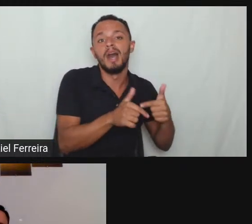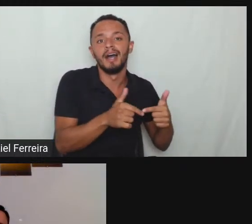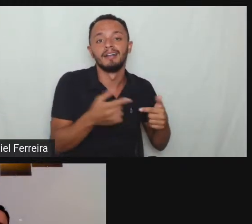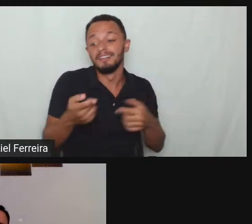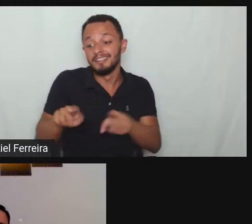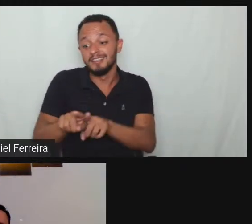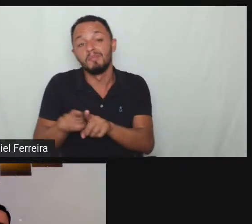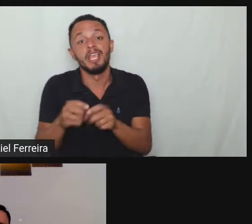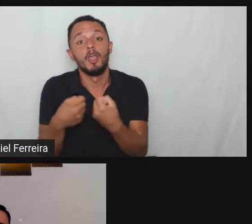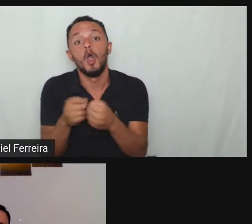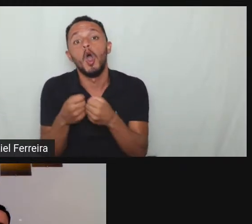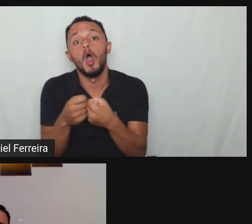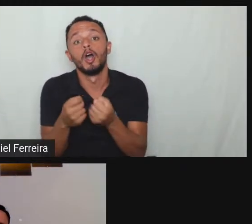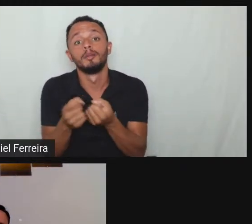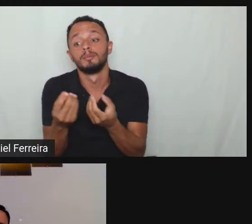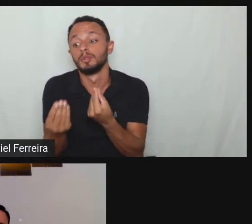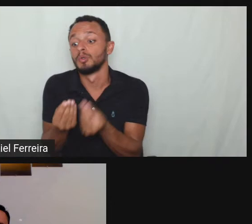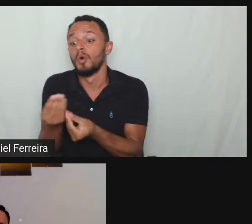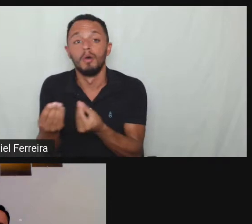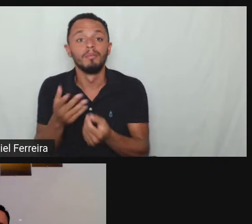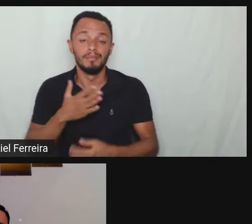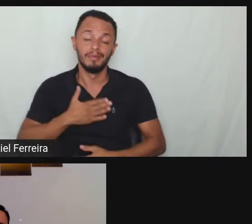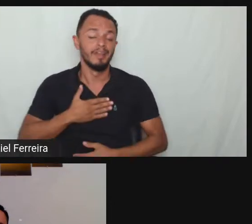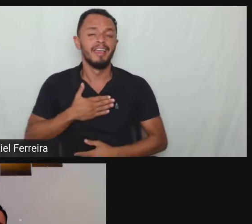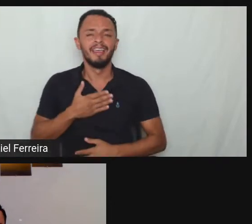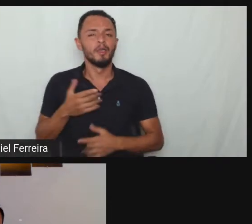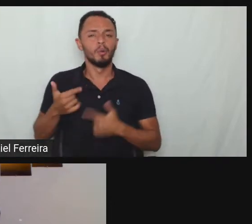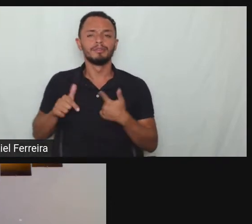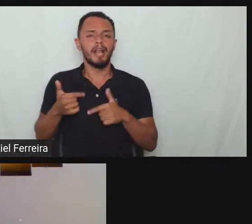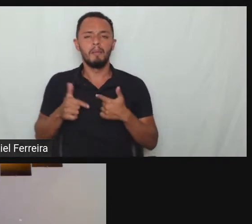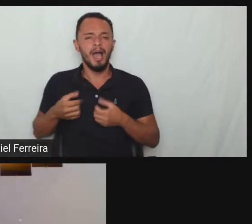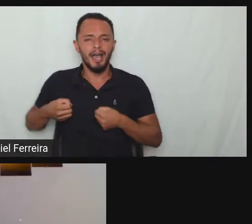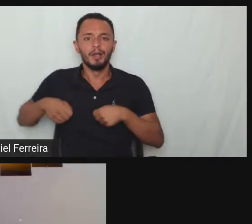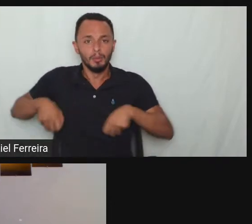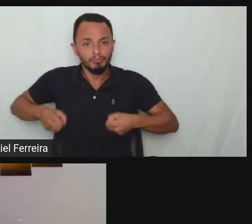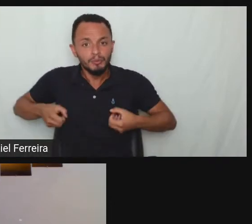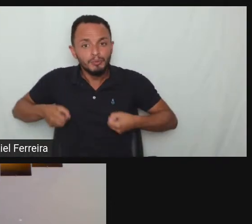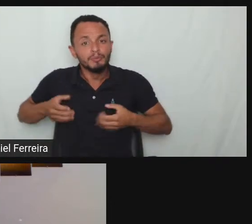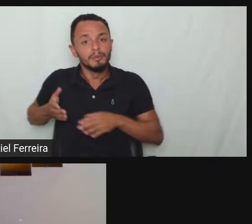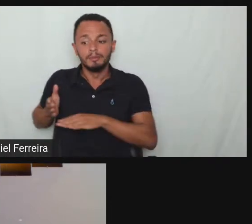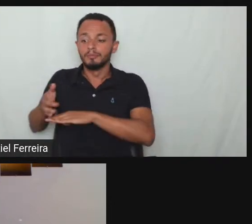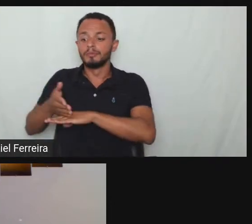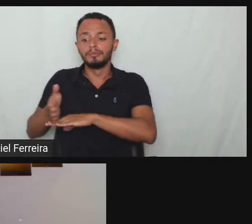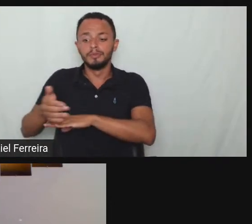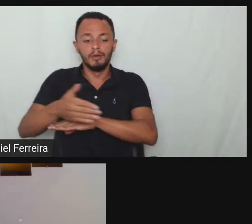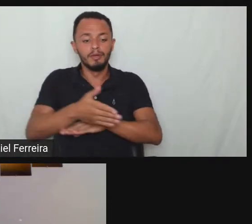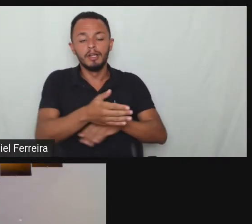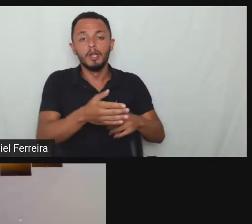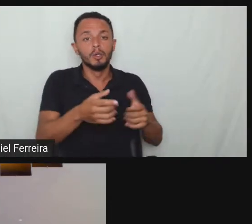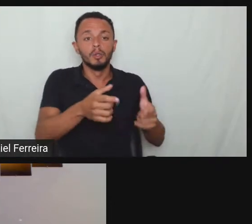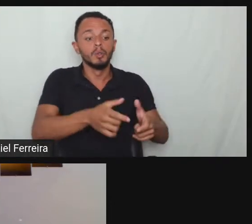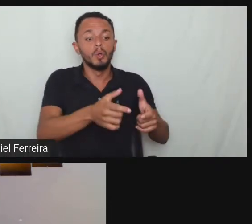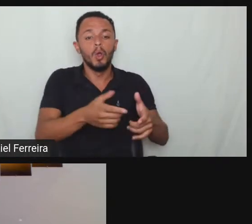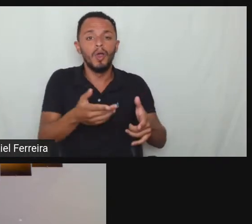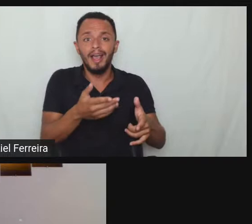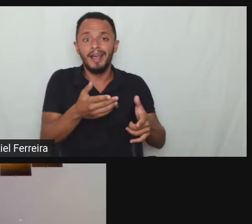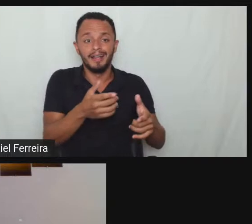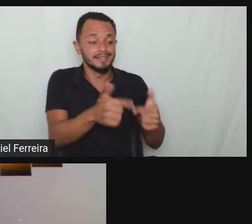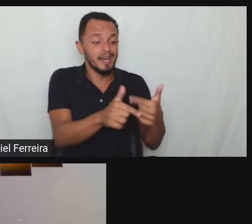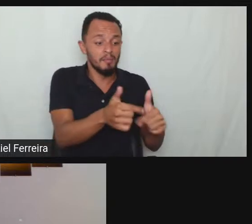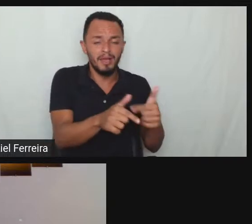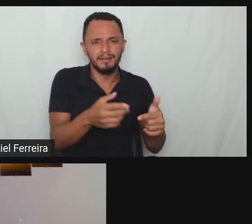qualidade quantas as vezes eu cadeirante já fui trabalhador pela lei de cotas ainda antes mesmo de nos